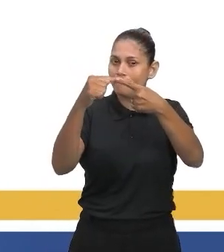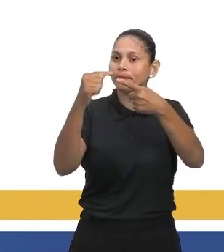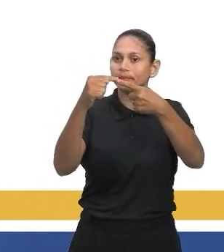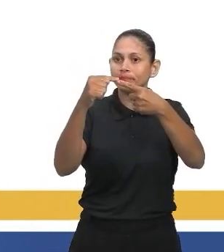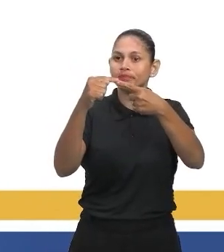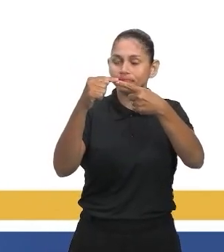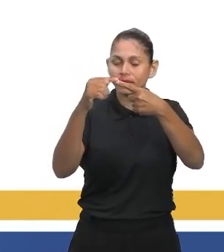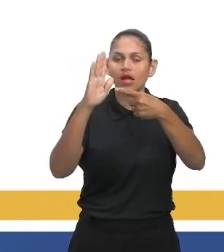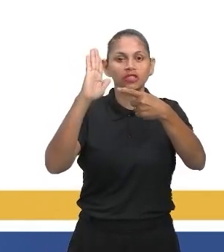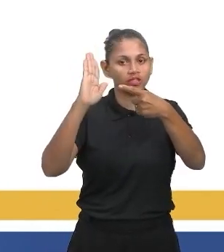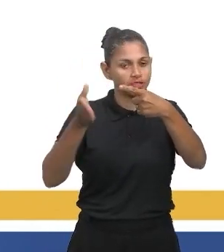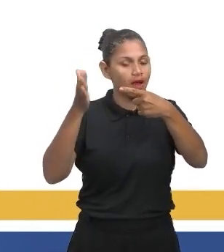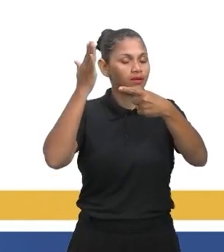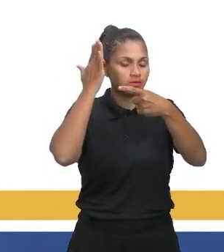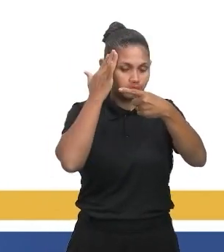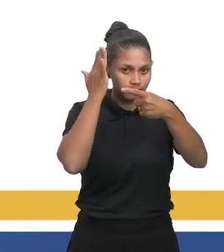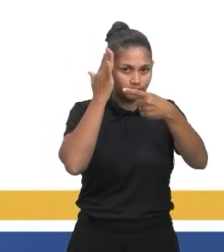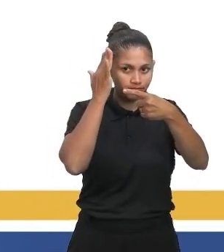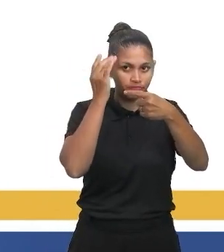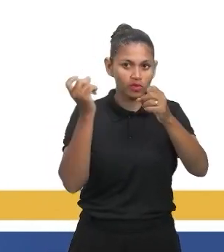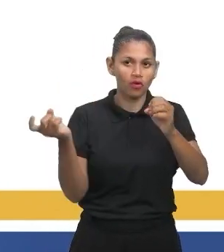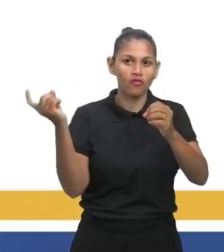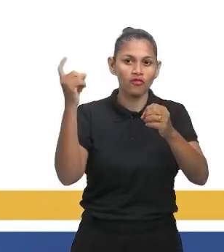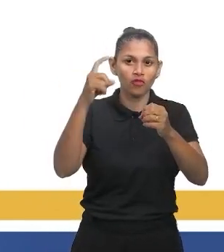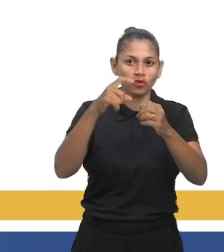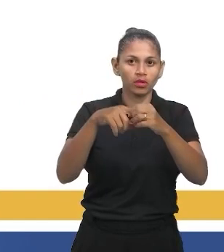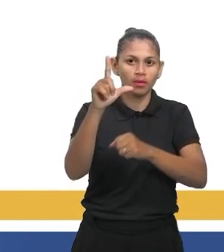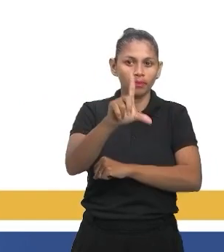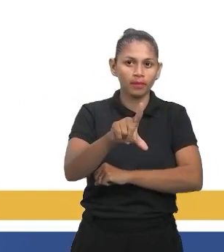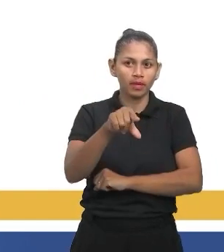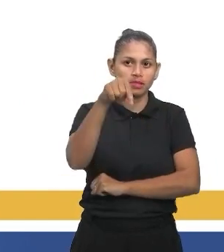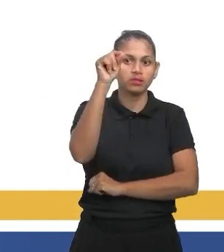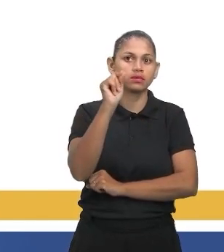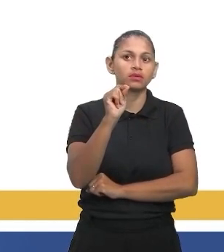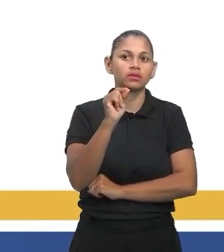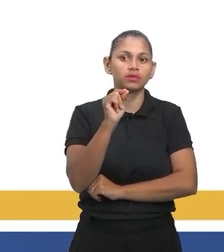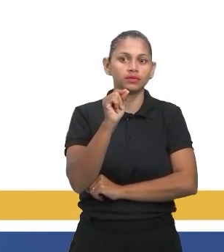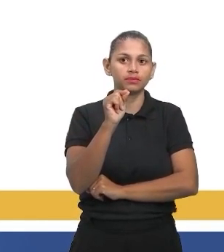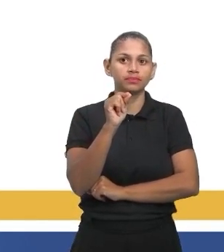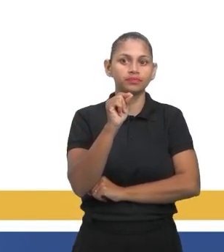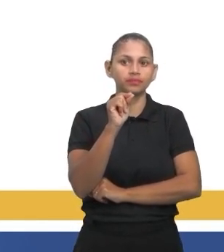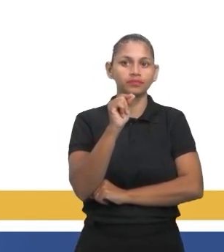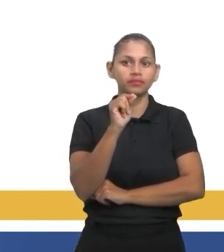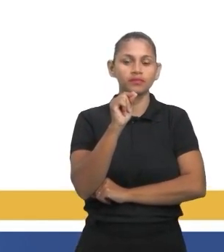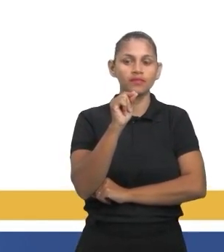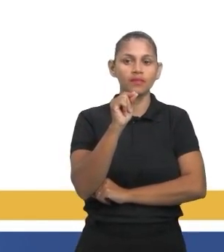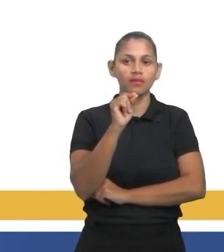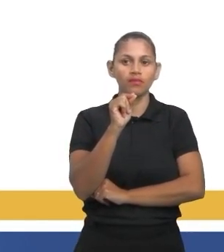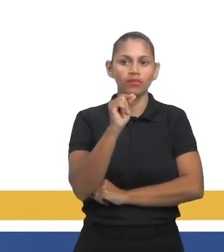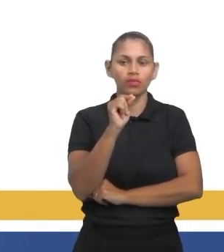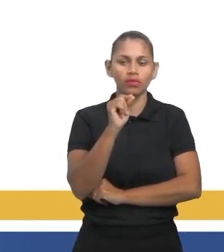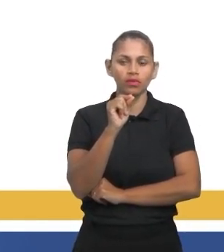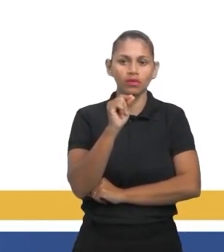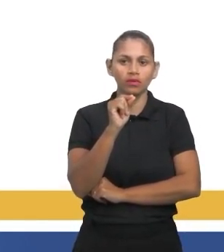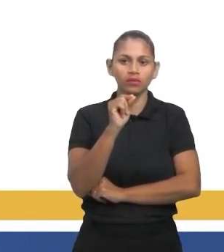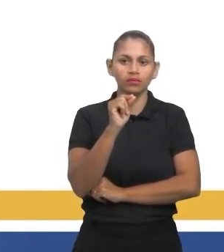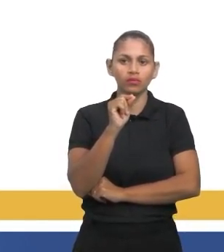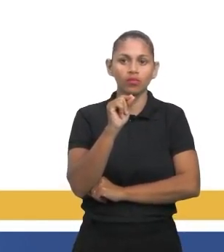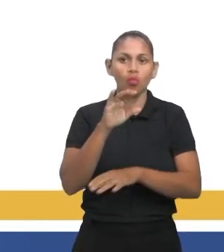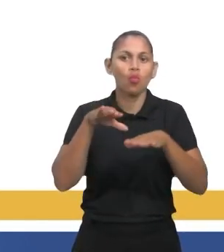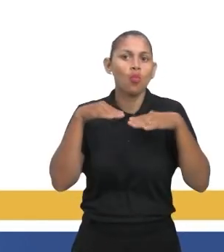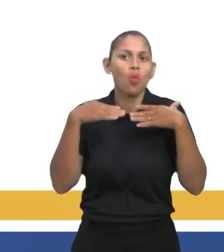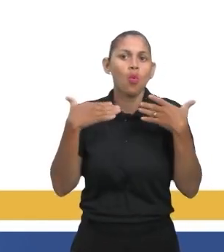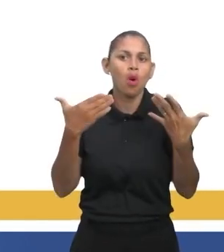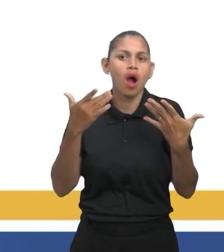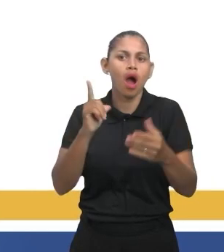,7. Voltando aqui para as nossas alternativas, voltando para as nossas alternativas, eu poderia eliminar quais